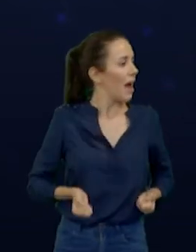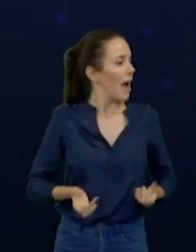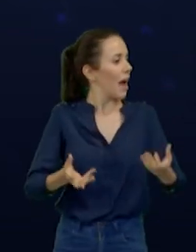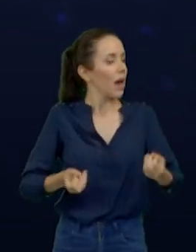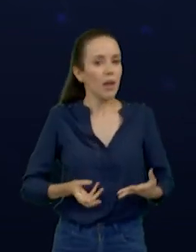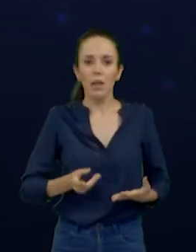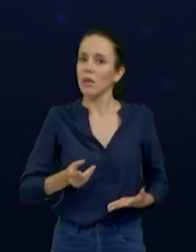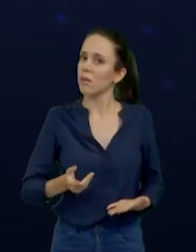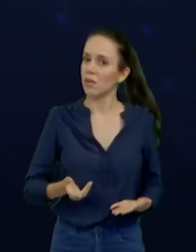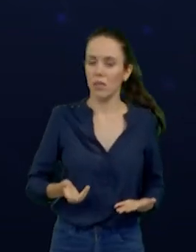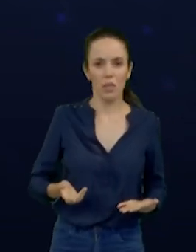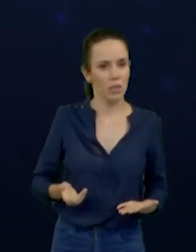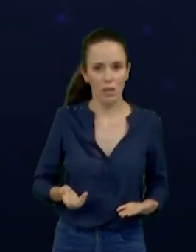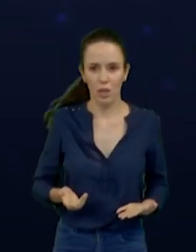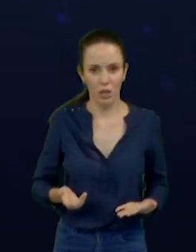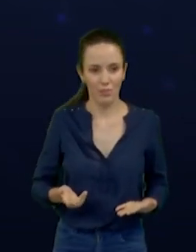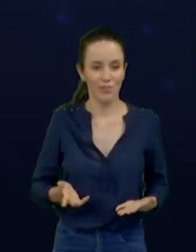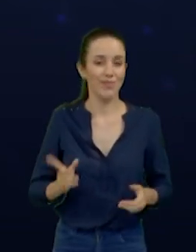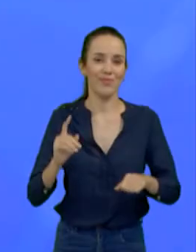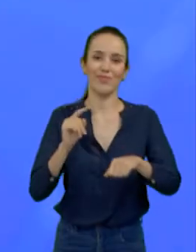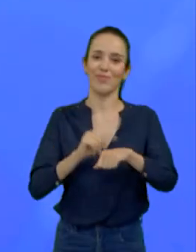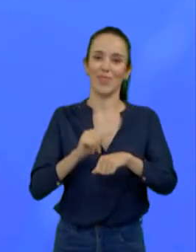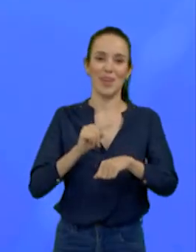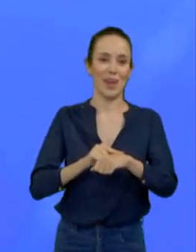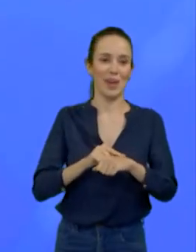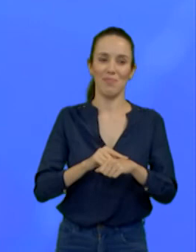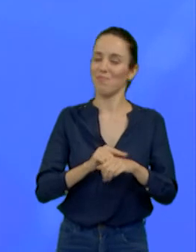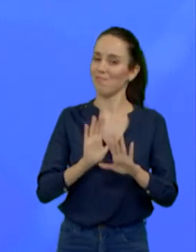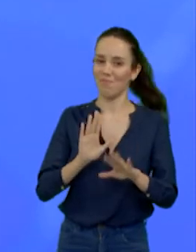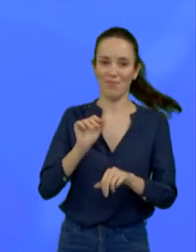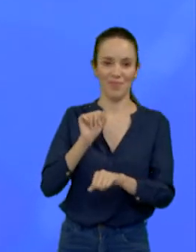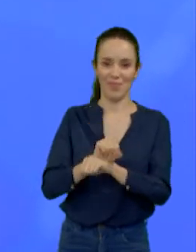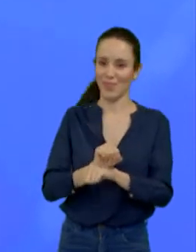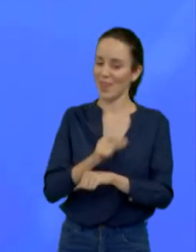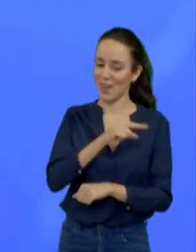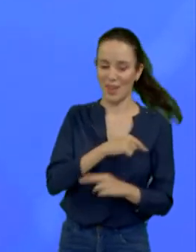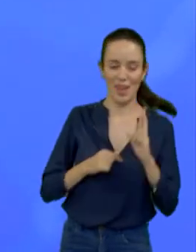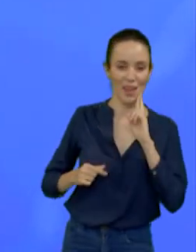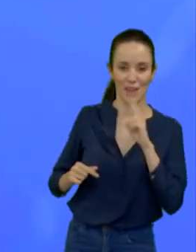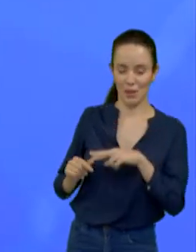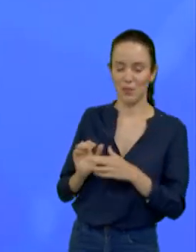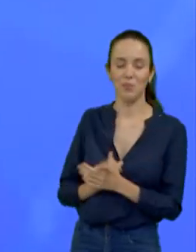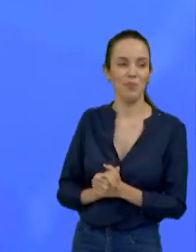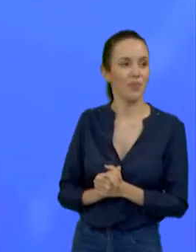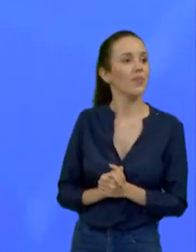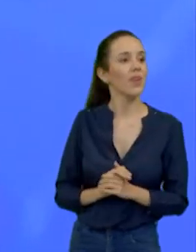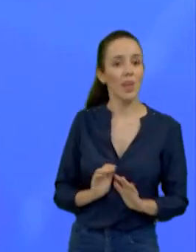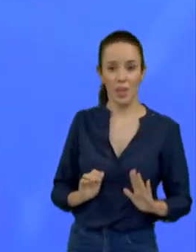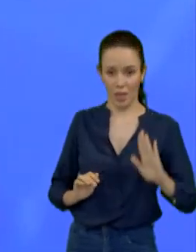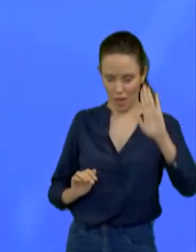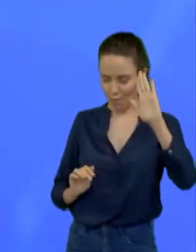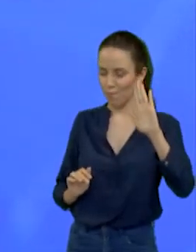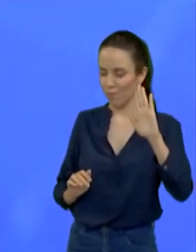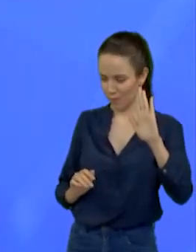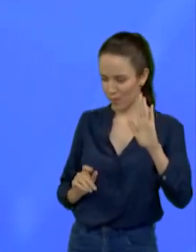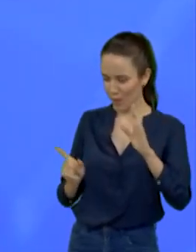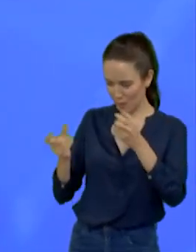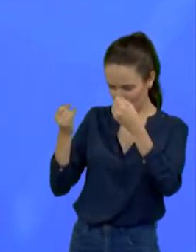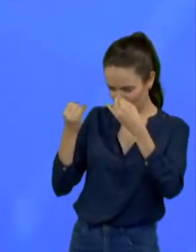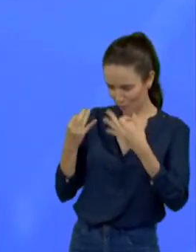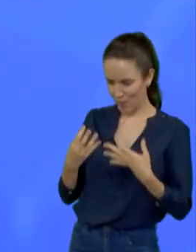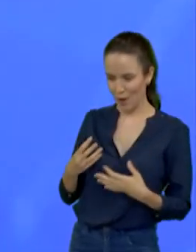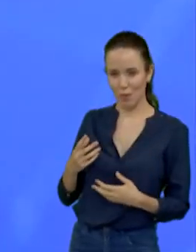horário nobre que Tempo esgotado, candidato, agora dois minutos para a resposta do candidato Sombra. Candidato, quando você fala de cultura,